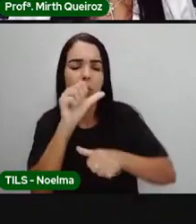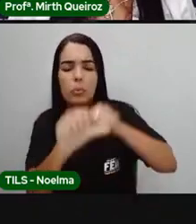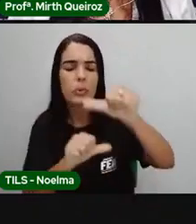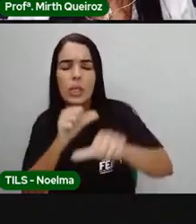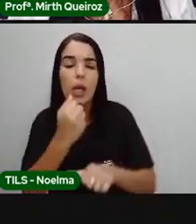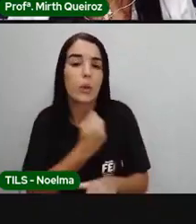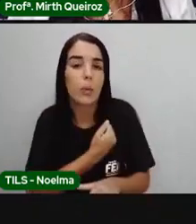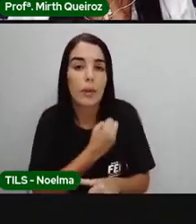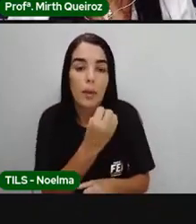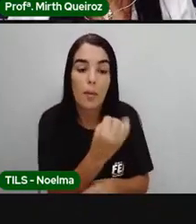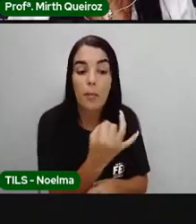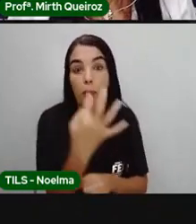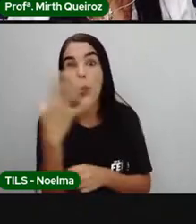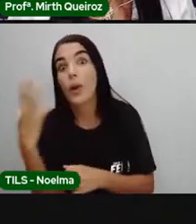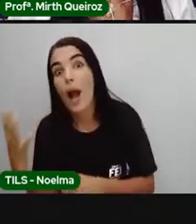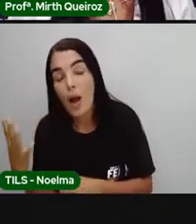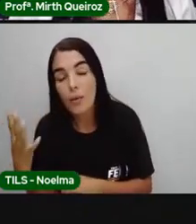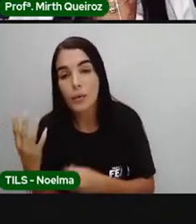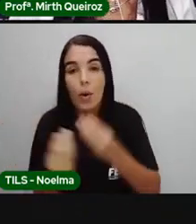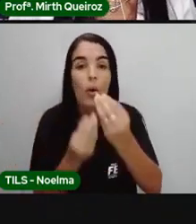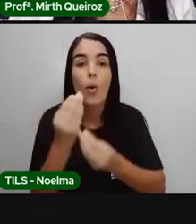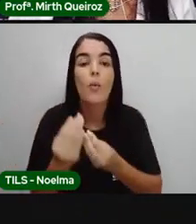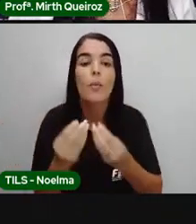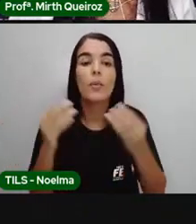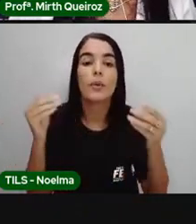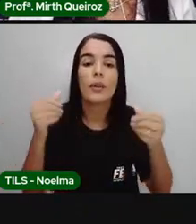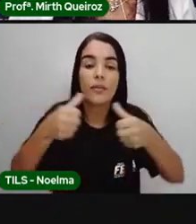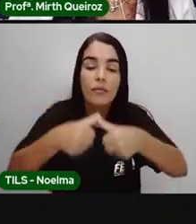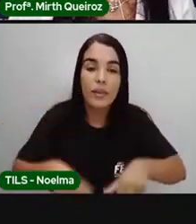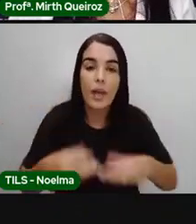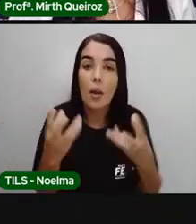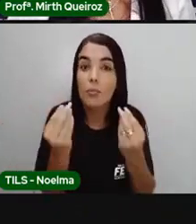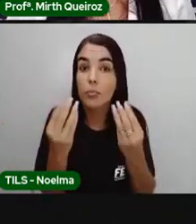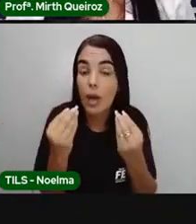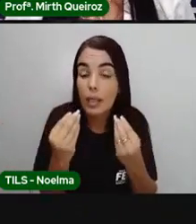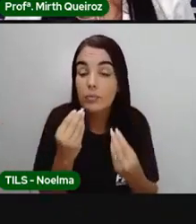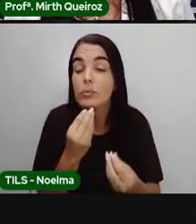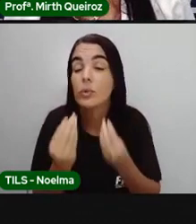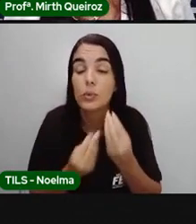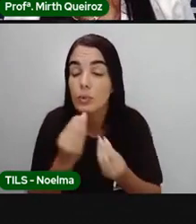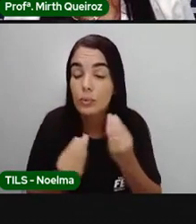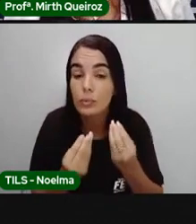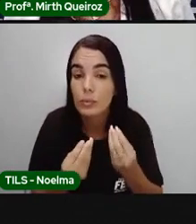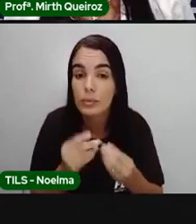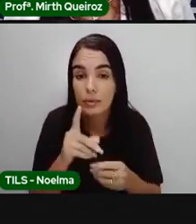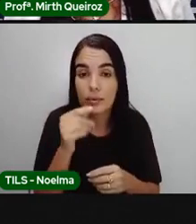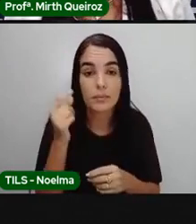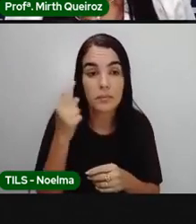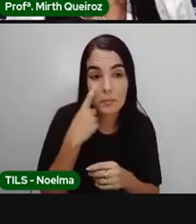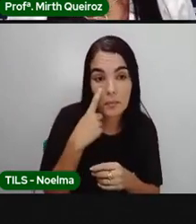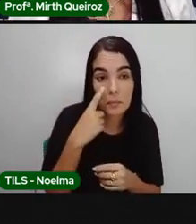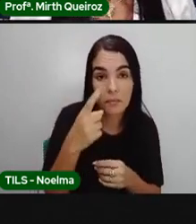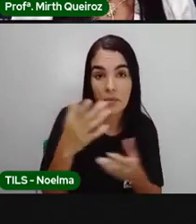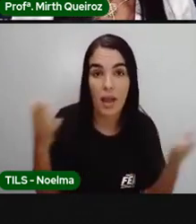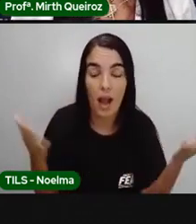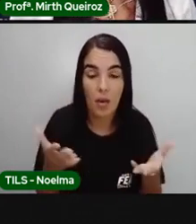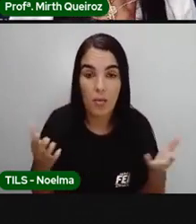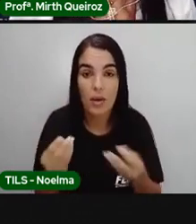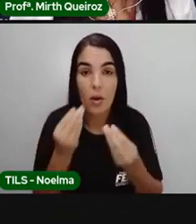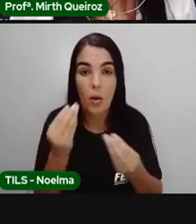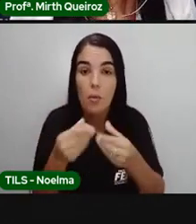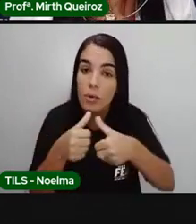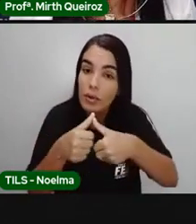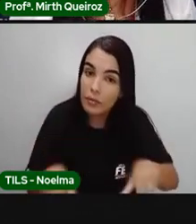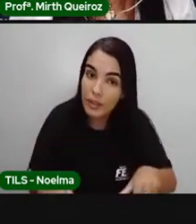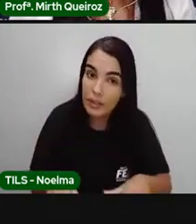o número do substantivo? Ou seja, o substantivo está no singular. Se a gente passar ele para o plural, ao invés de